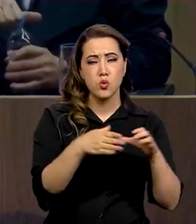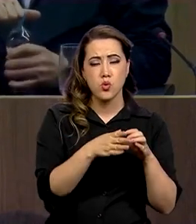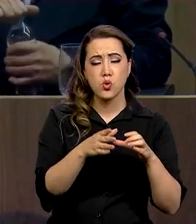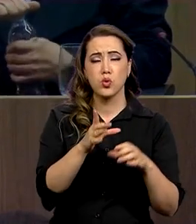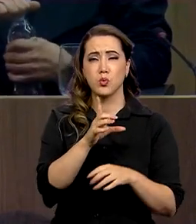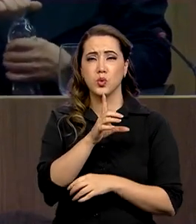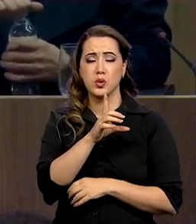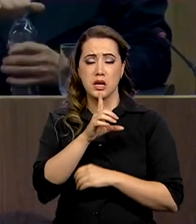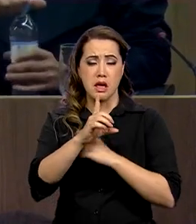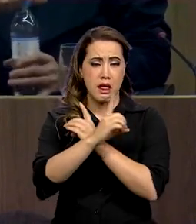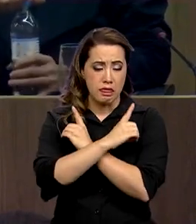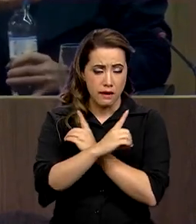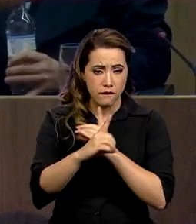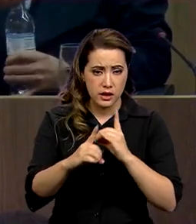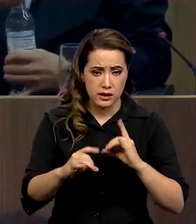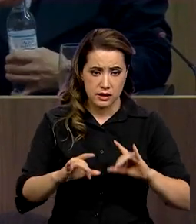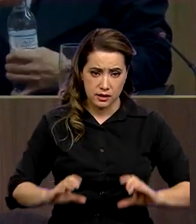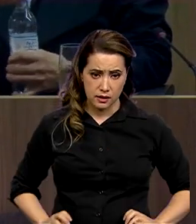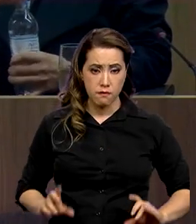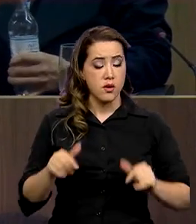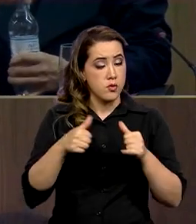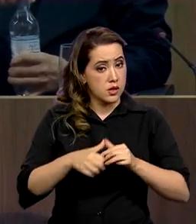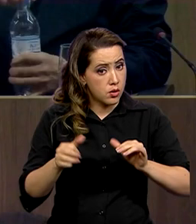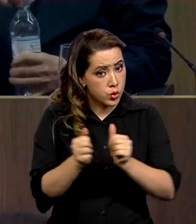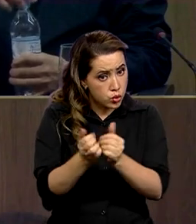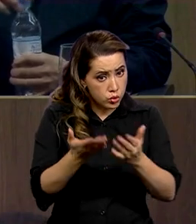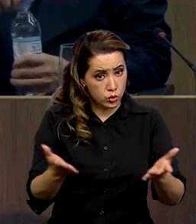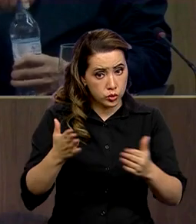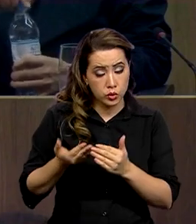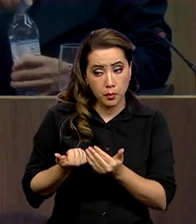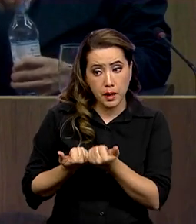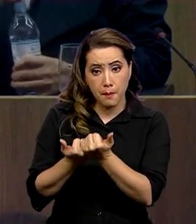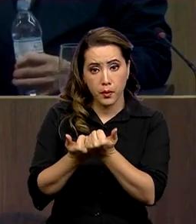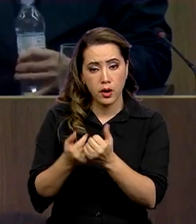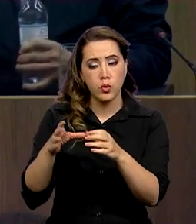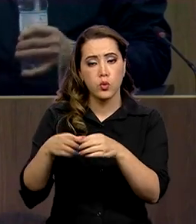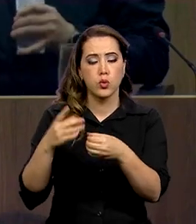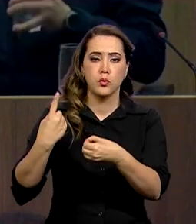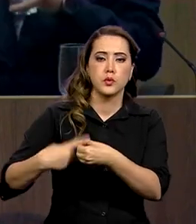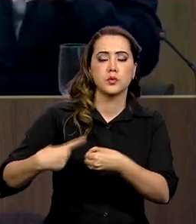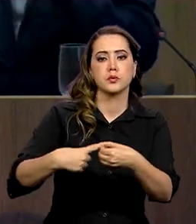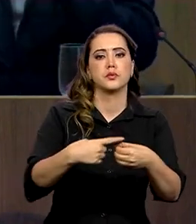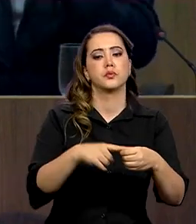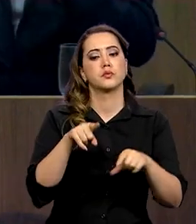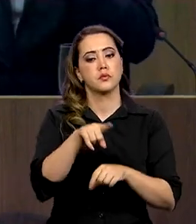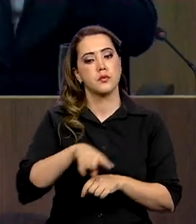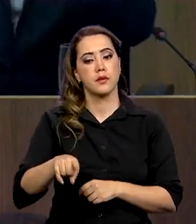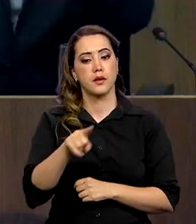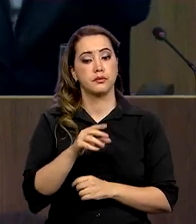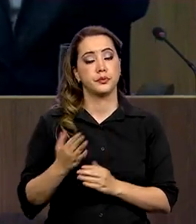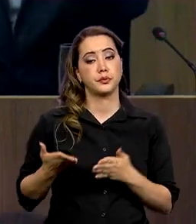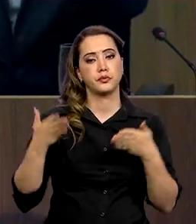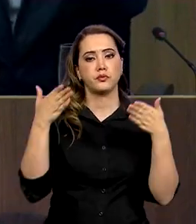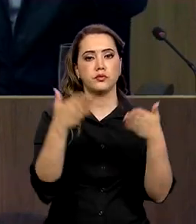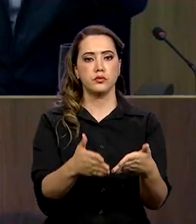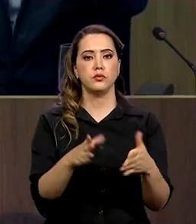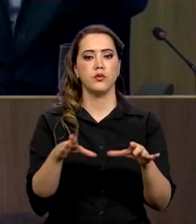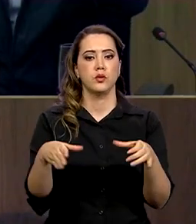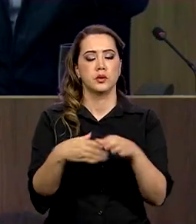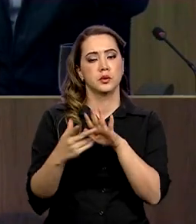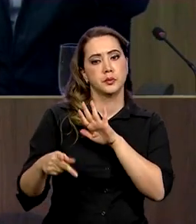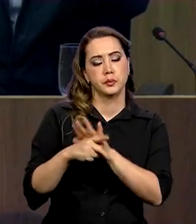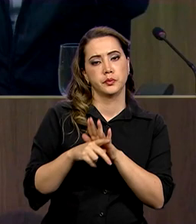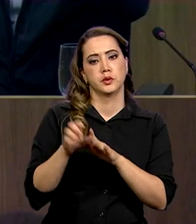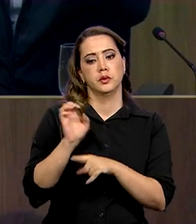aqui para orientar as equipes dos municípios com a participação da Defesa Civil do